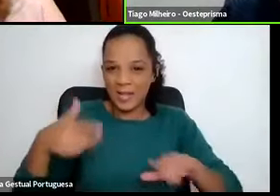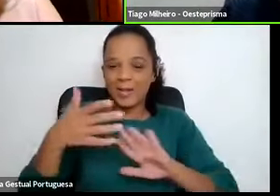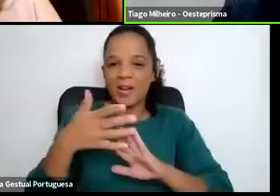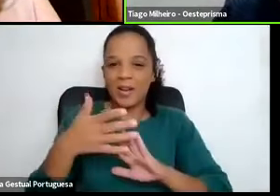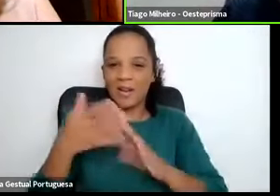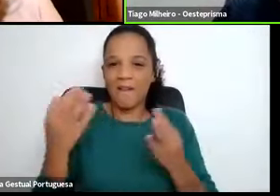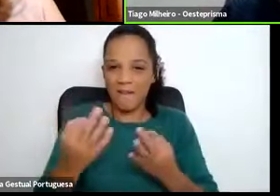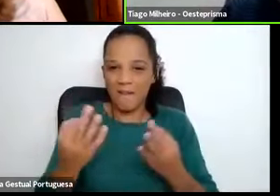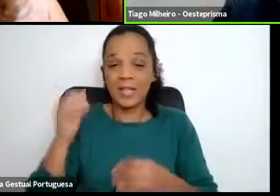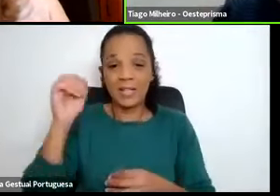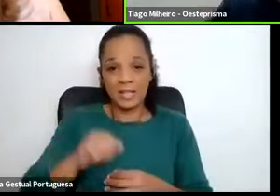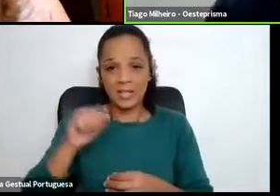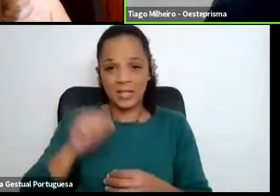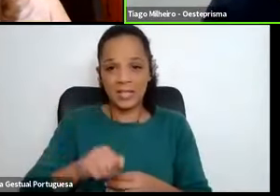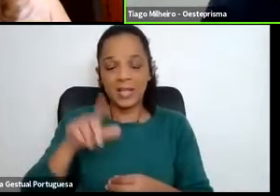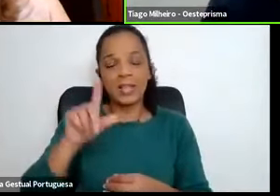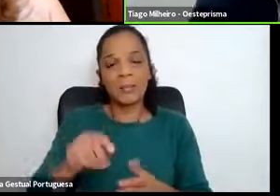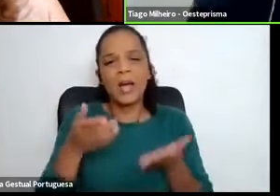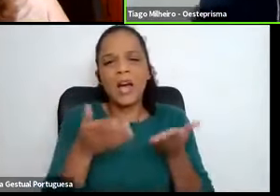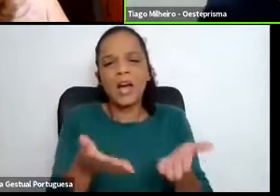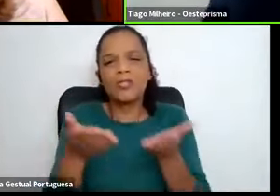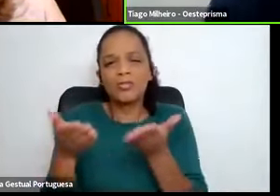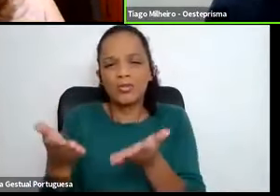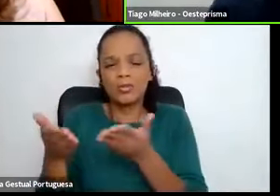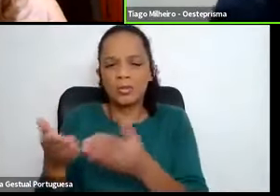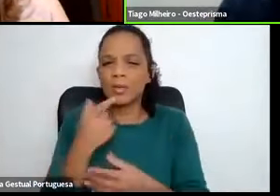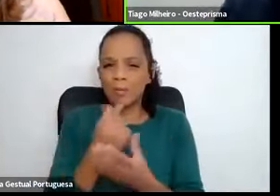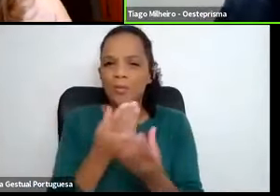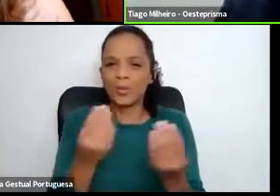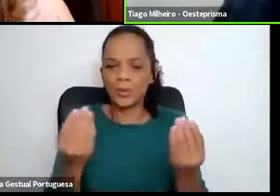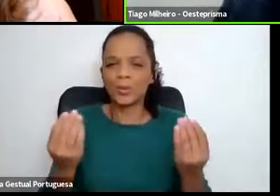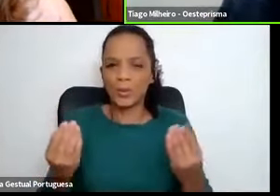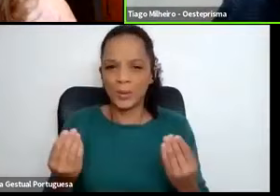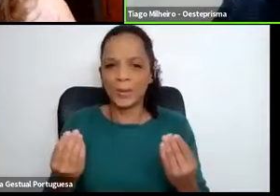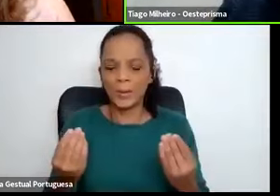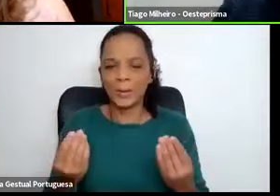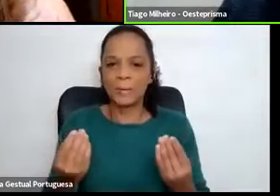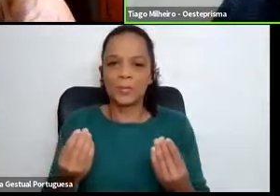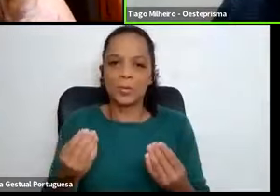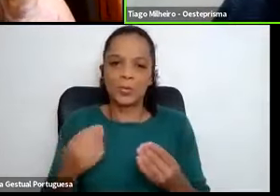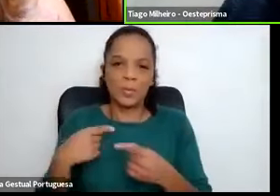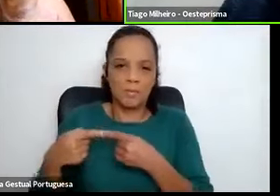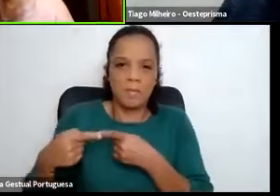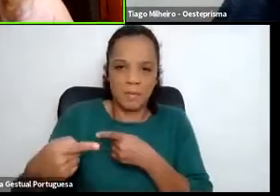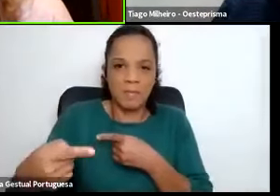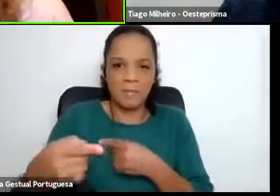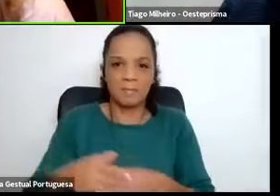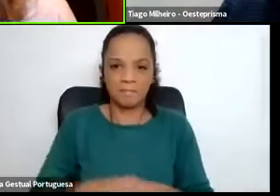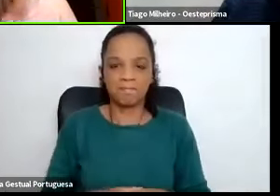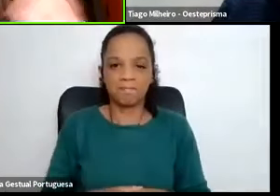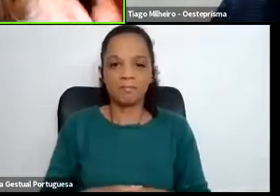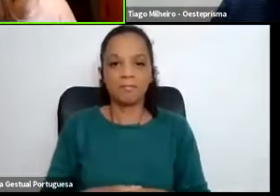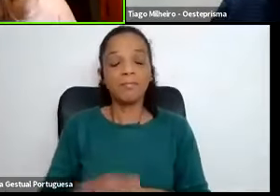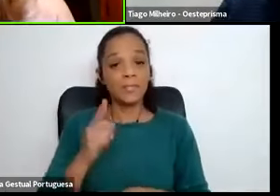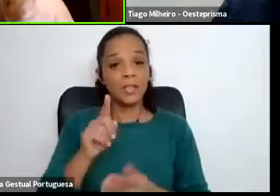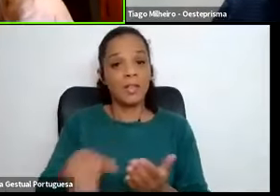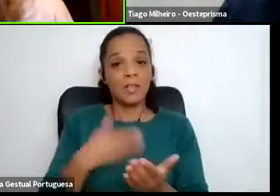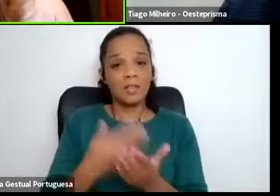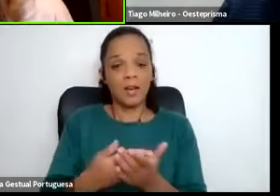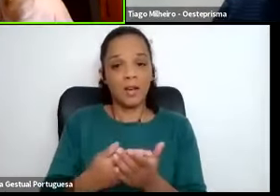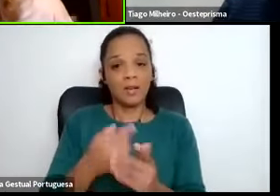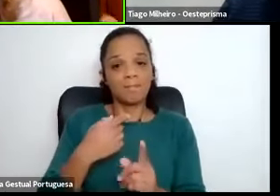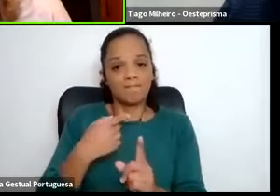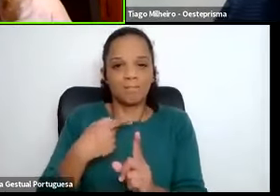e que ajuda também bastante no próprio dia-a-dia, não é? Pronto, e isso favorece muito a